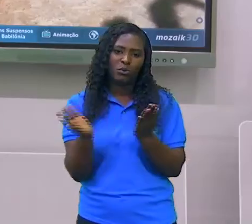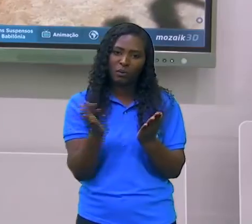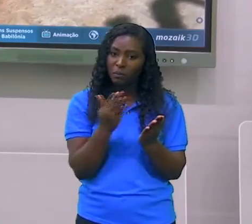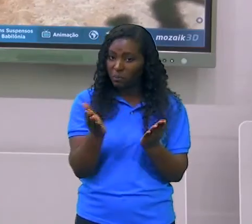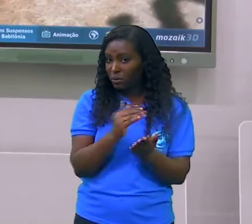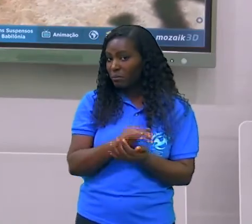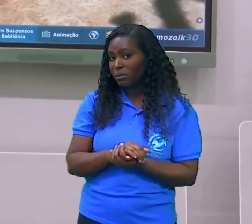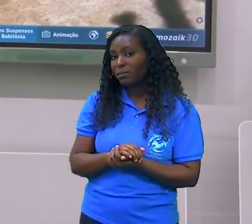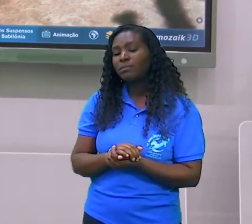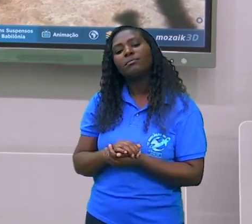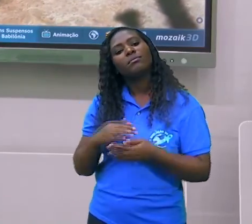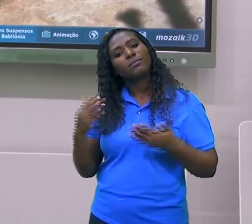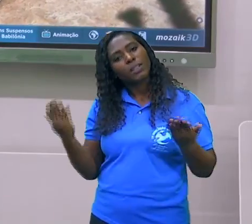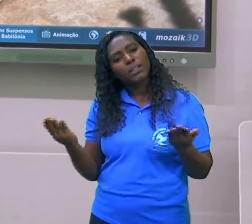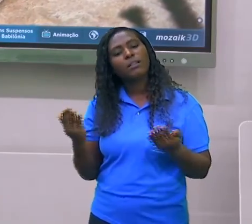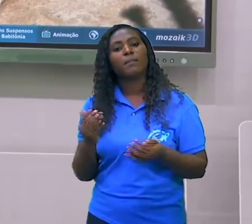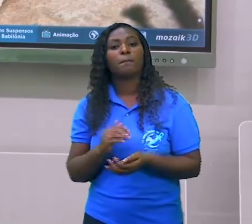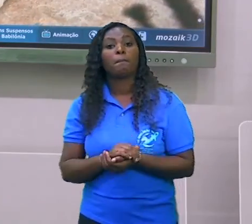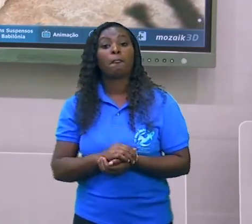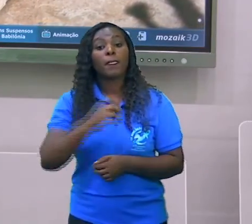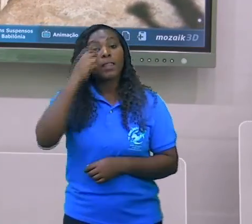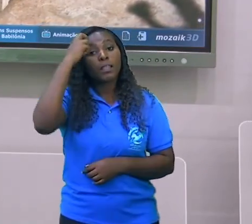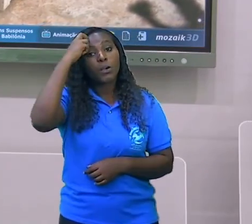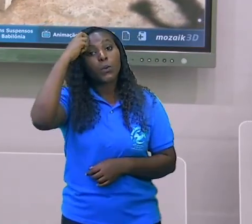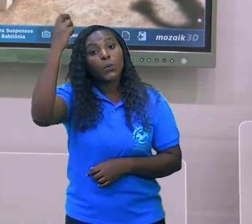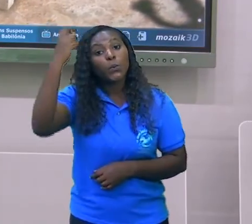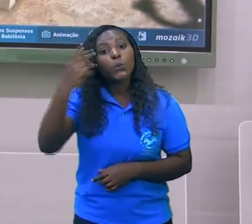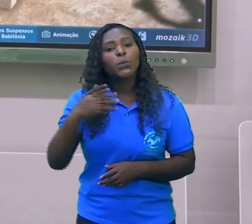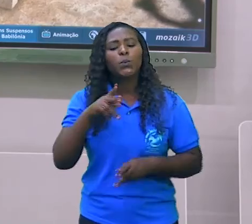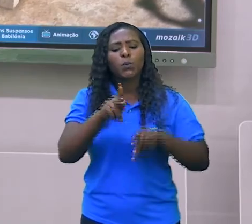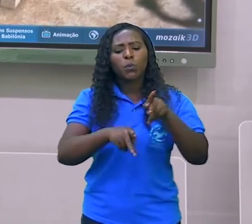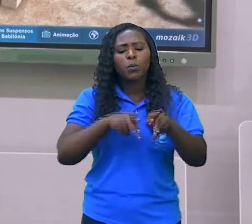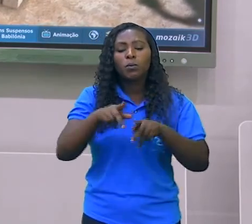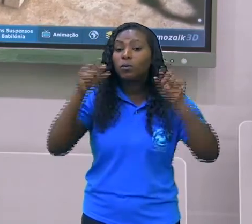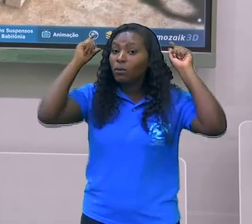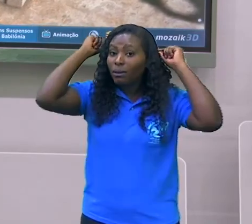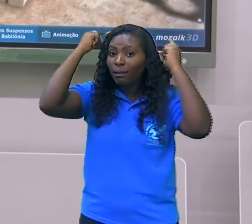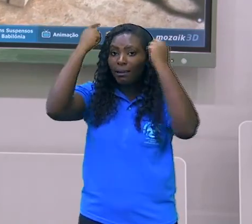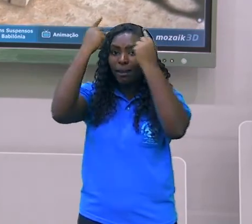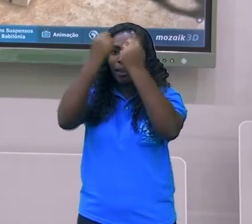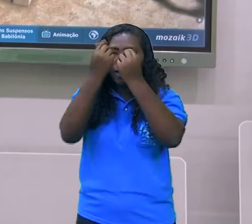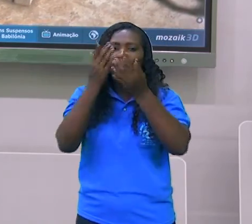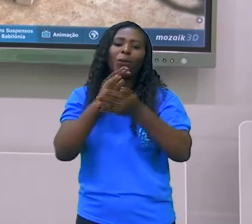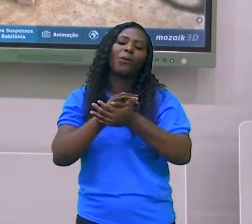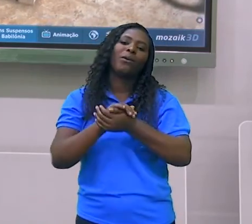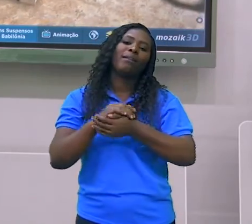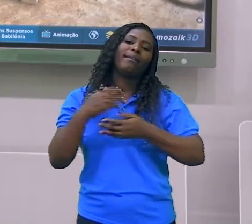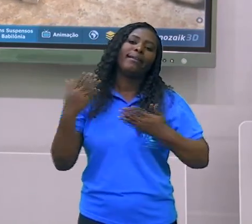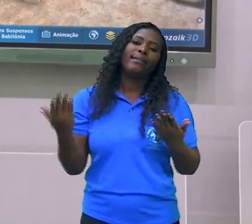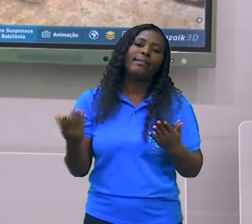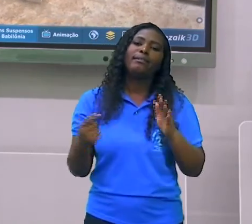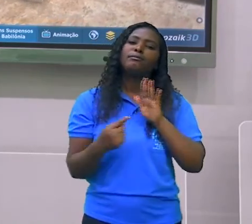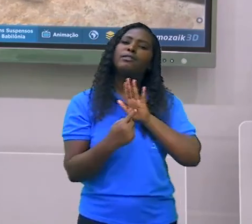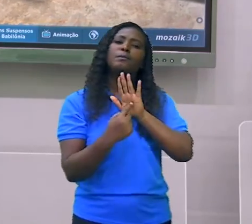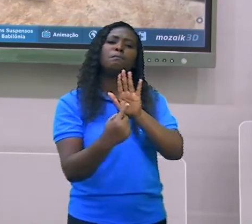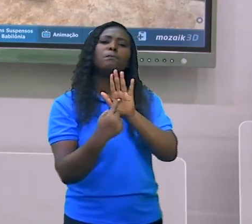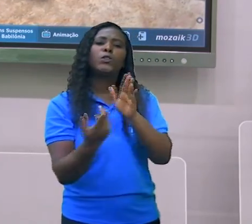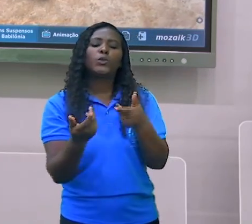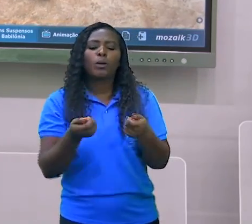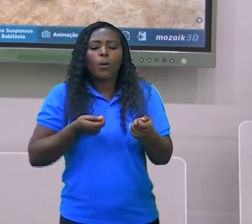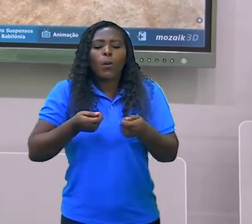Então, é a cultura grega que vem estabelecendo a sua a sua